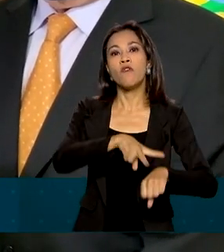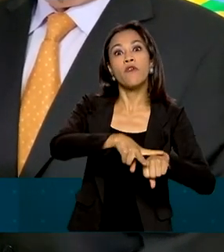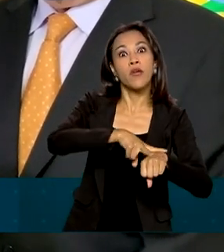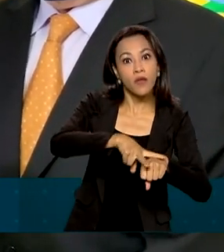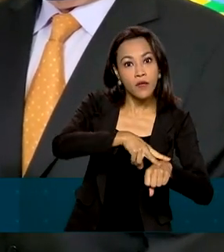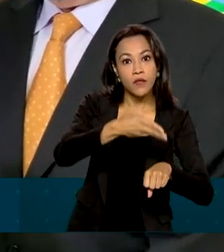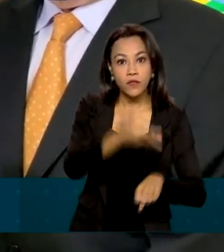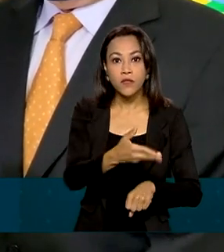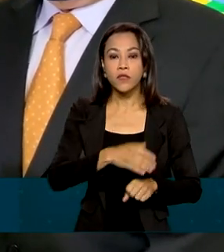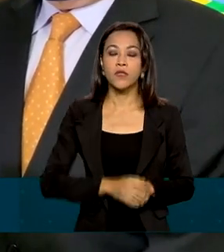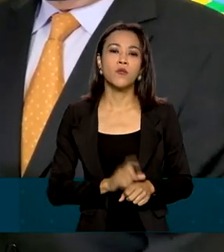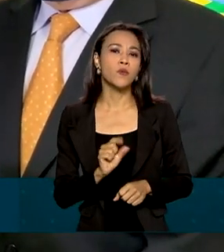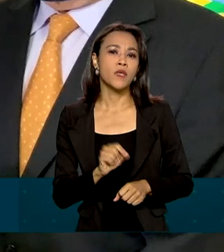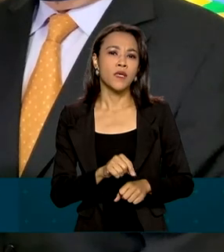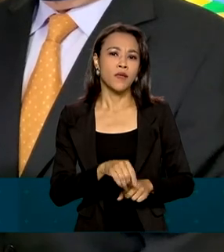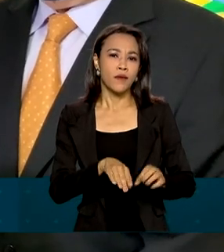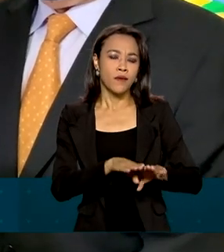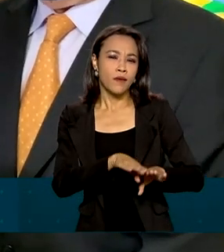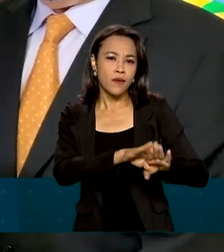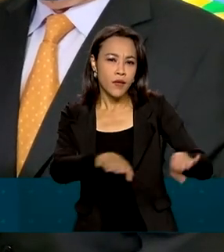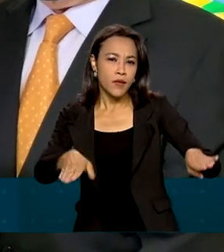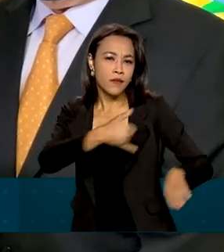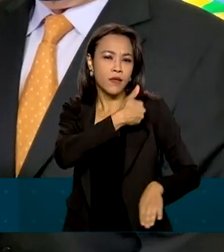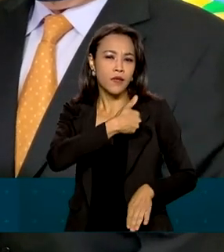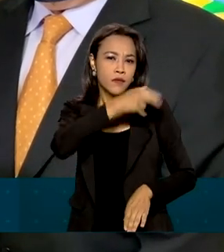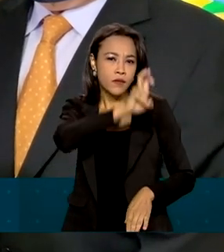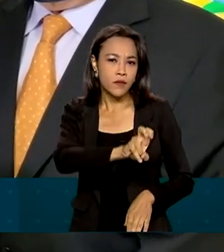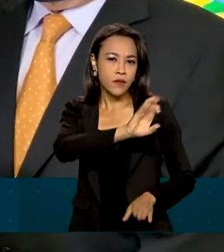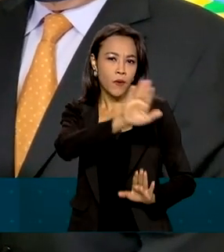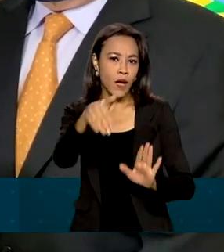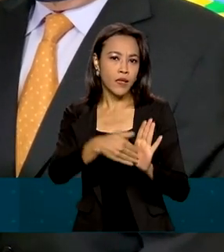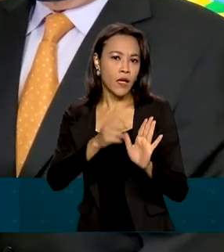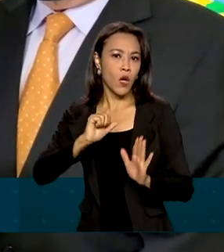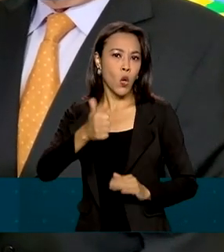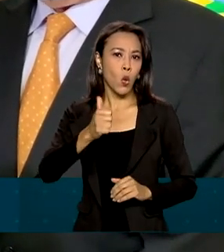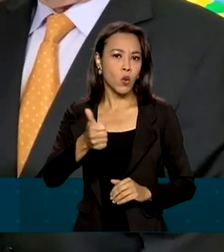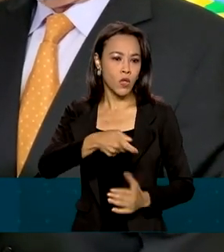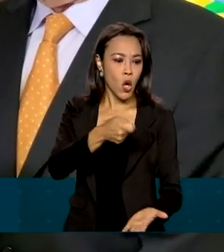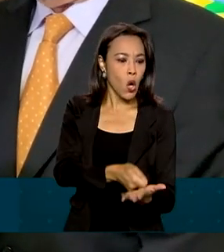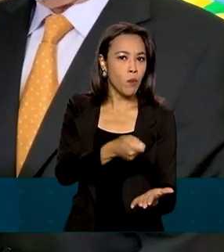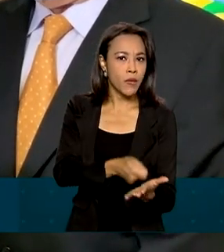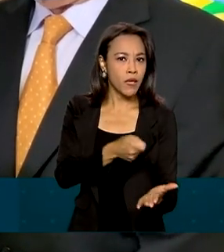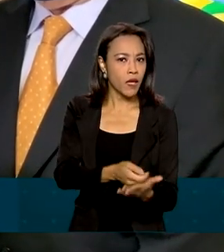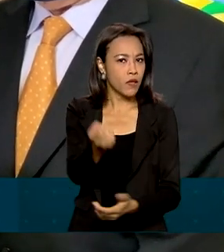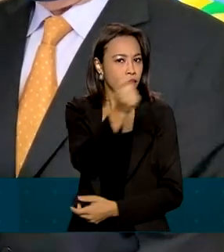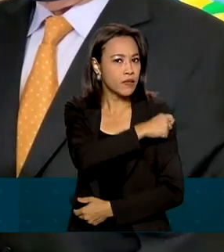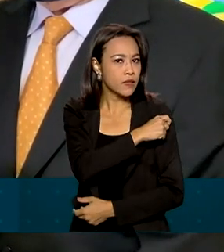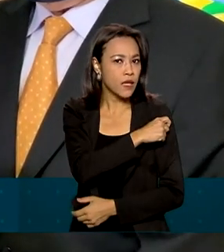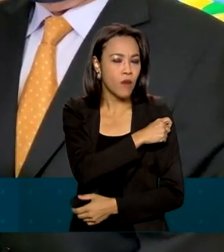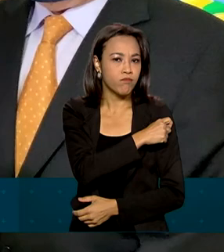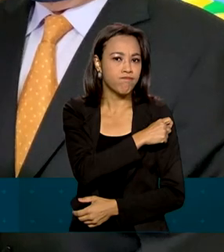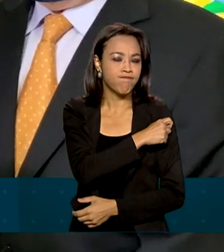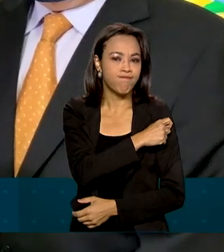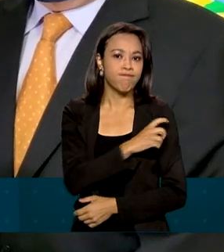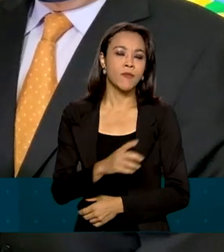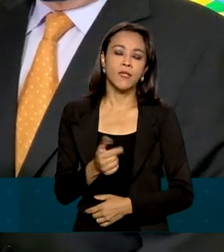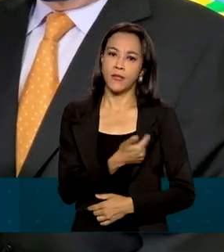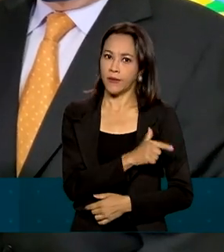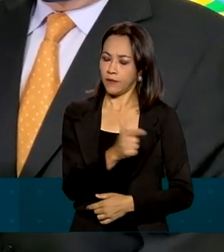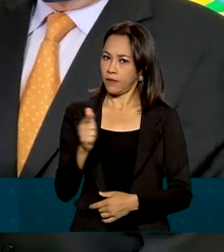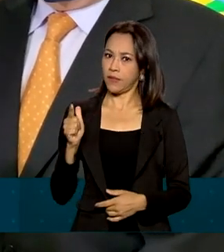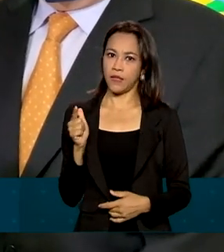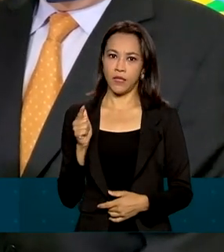que crianças entre 5 e 11 anos não são obrigadas a se vacinar. E não existe